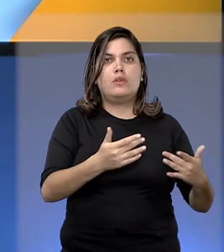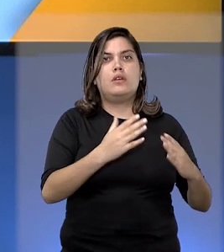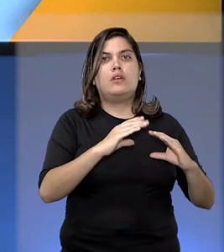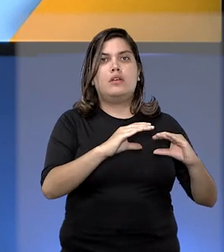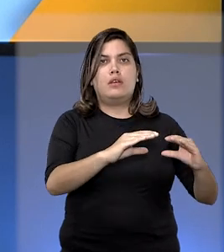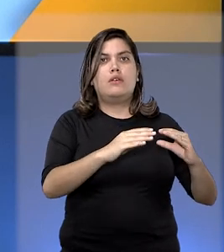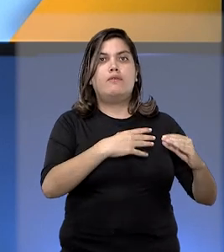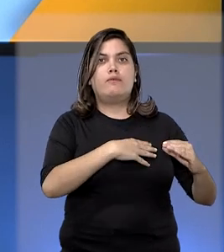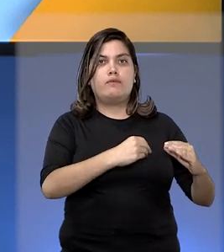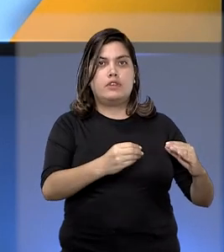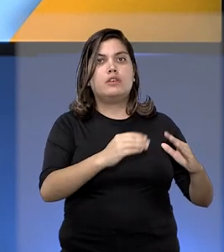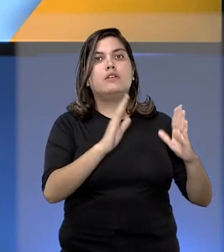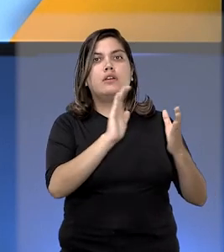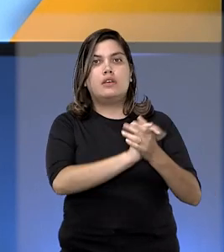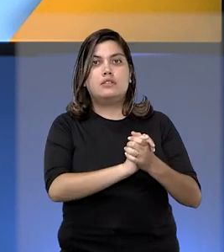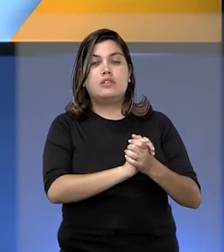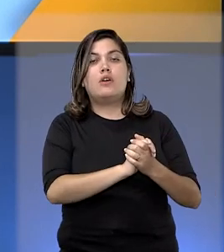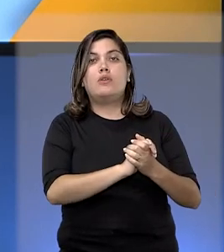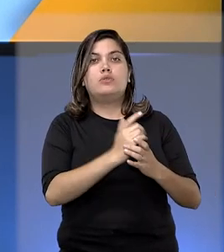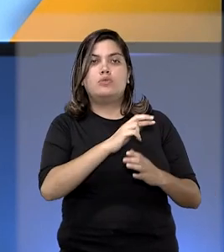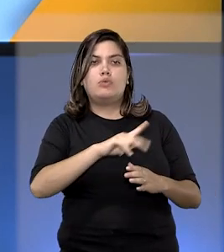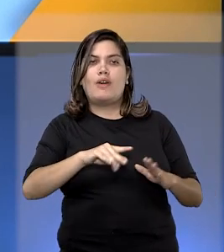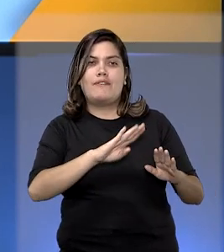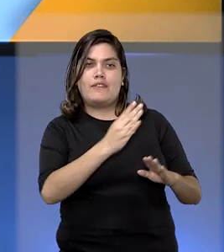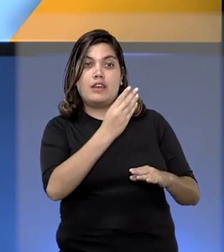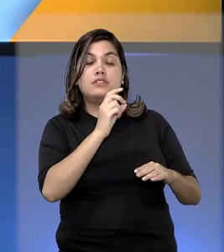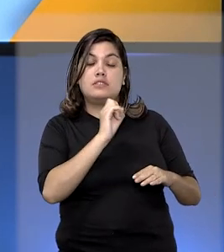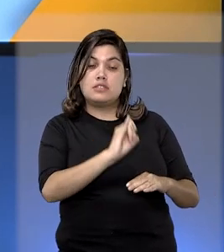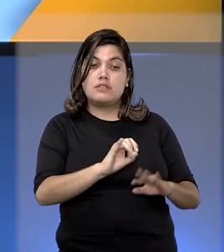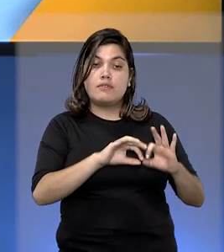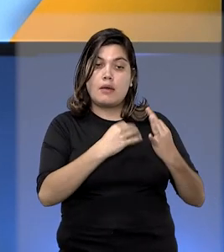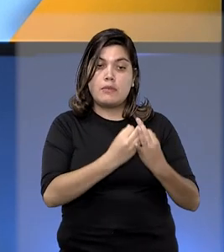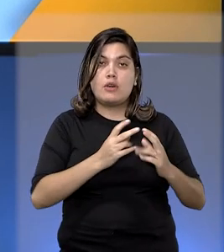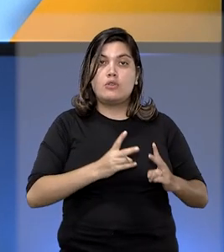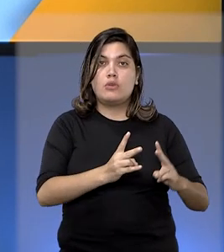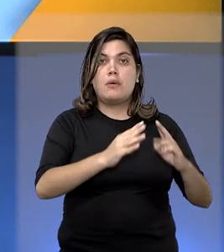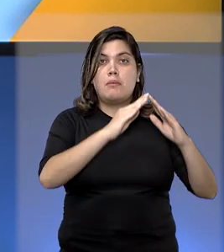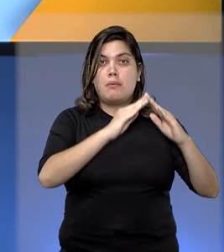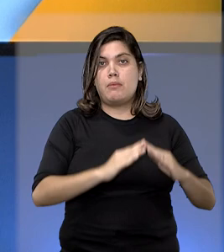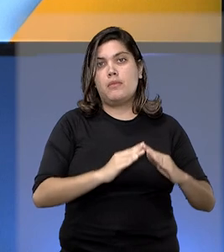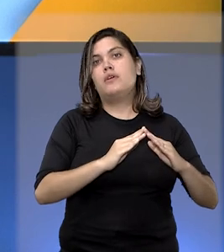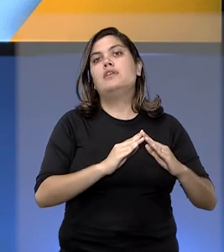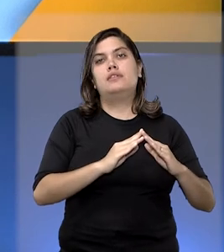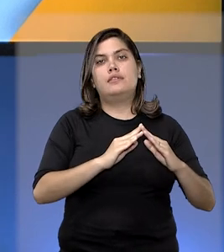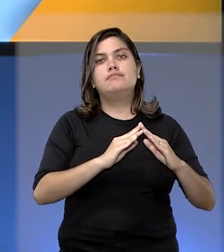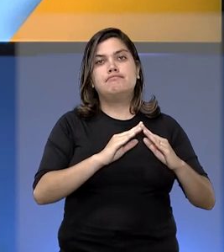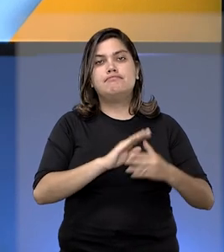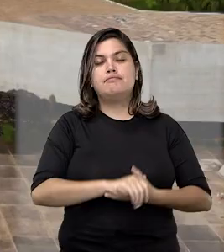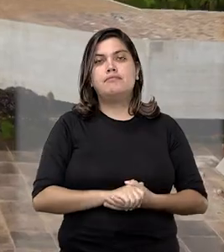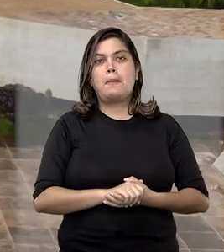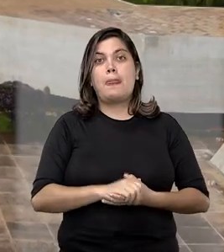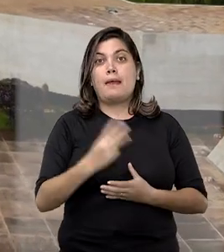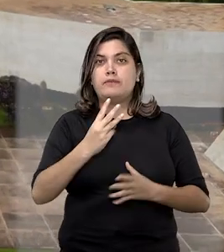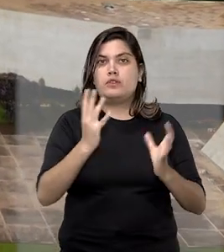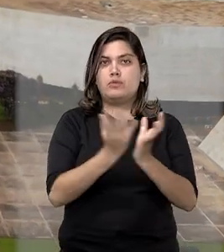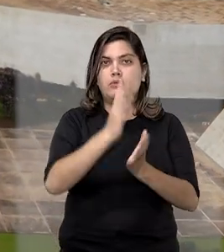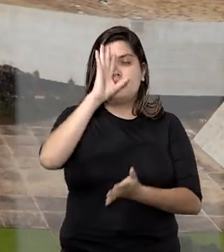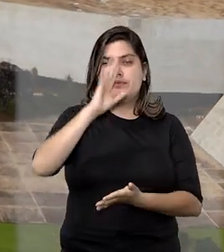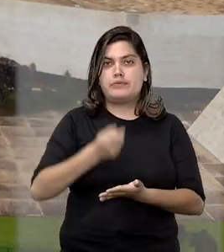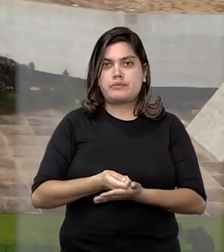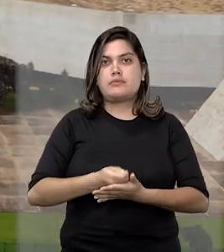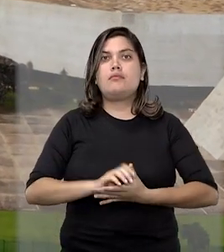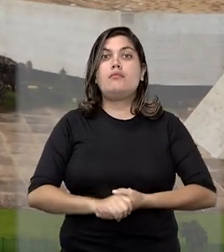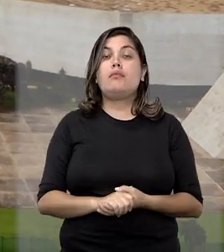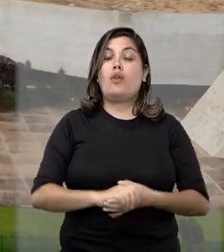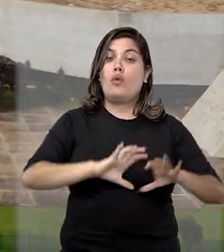não é fraude contra credor se a família continua morando no imóvel. O entendimento é da terceira turma. O colegiado deu